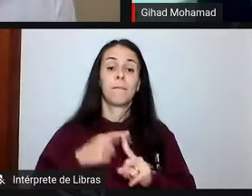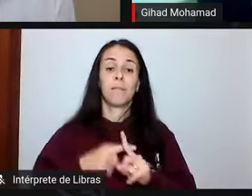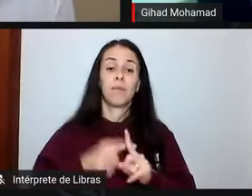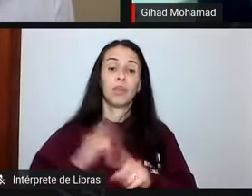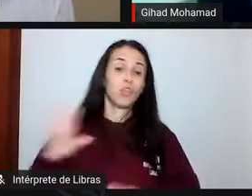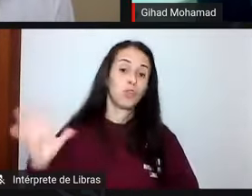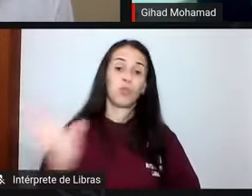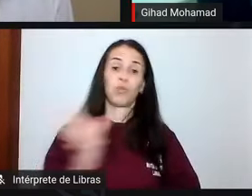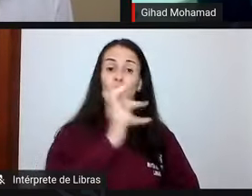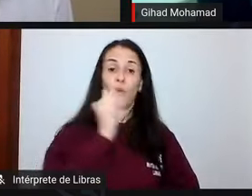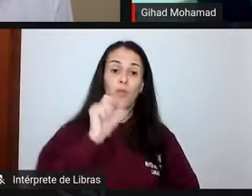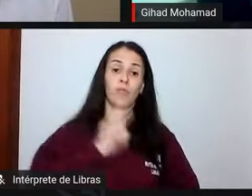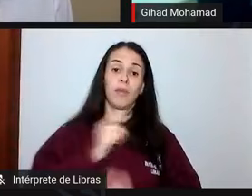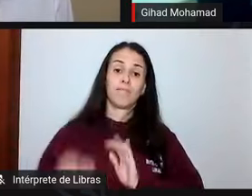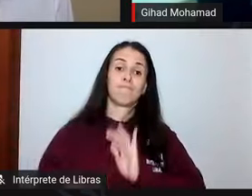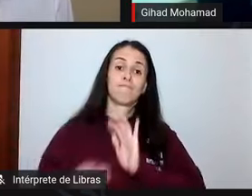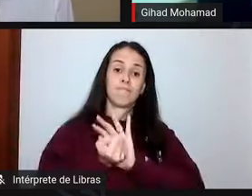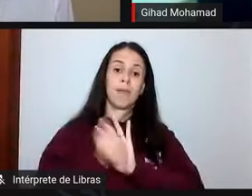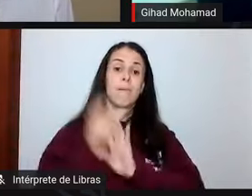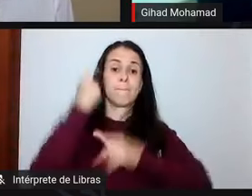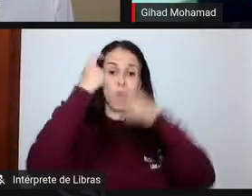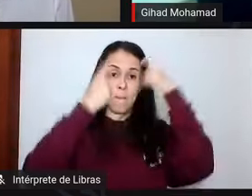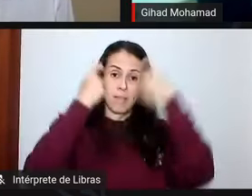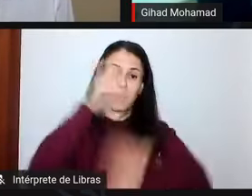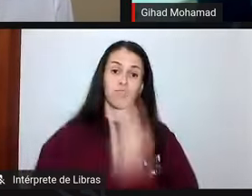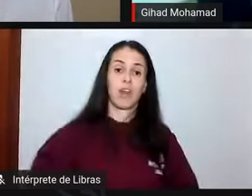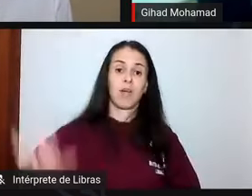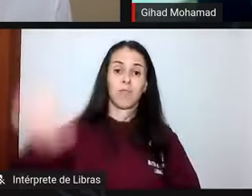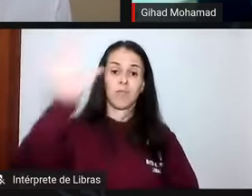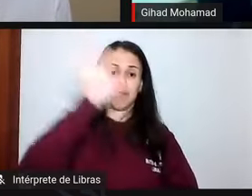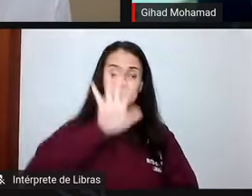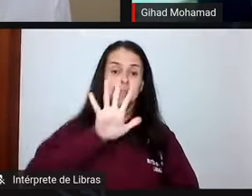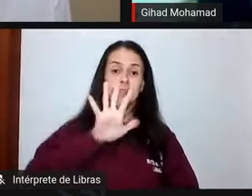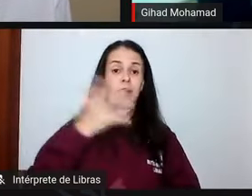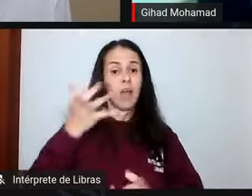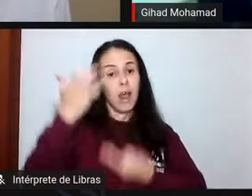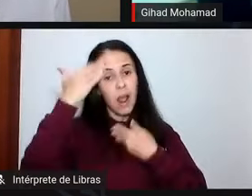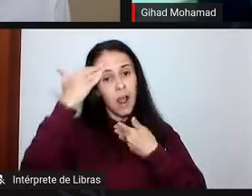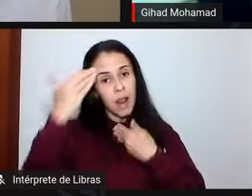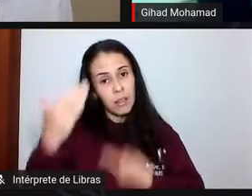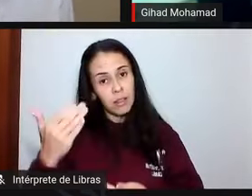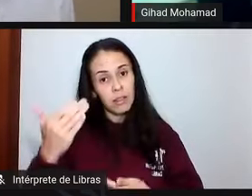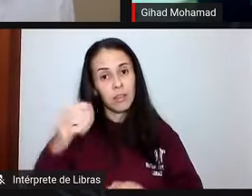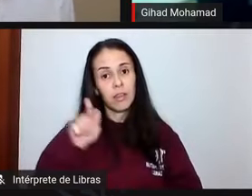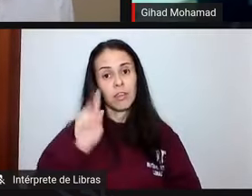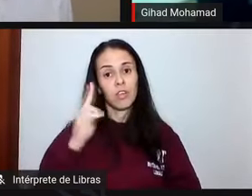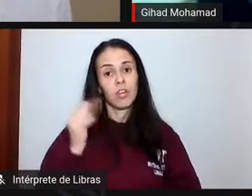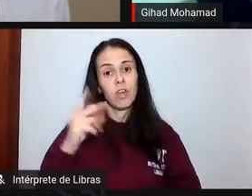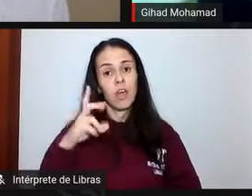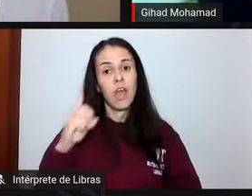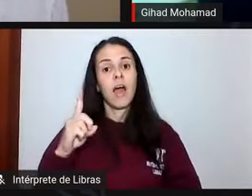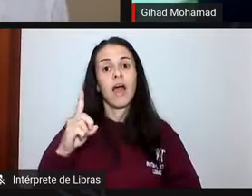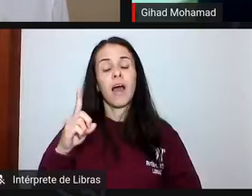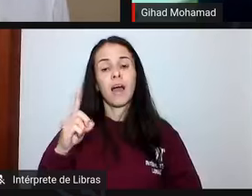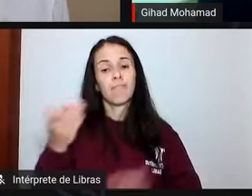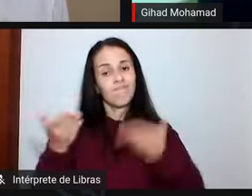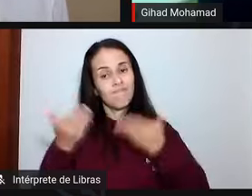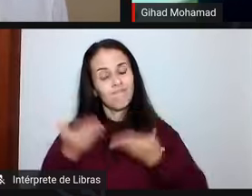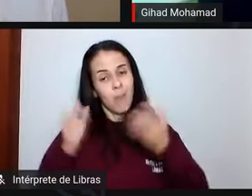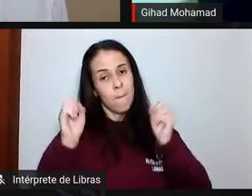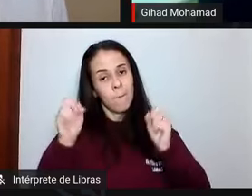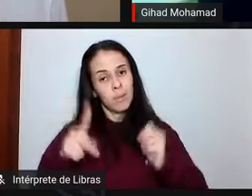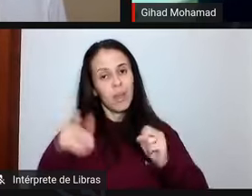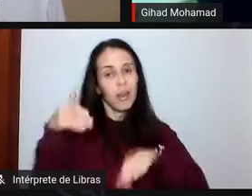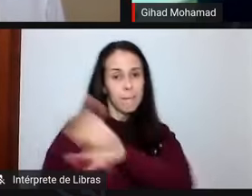preocupações comuns a todos nós. Eu quero agradecer ao professor Dirá pela oportunidade de estar aqui